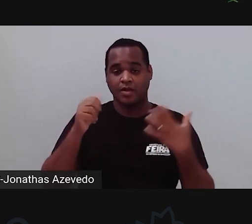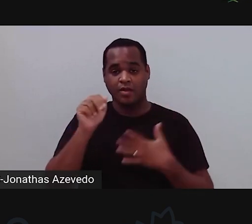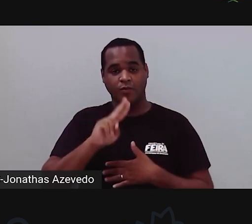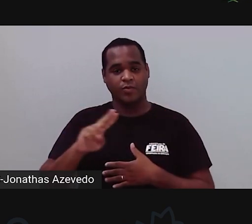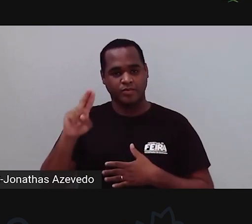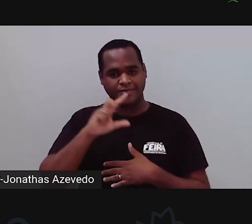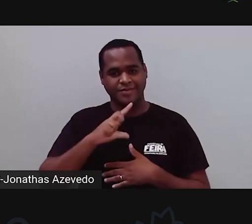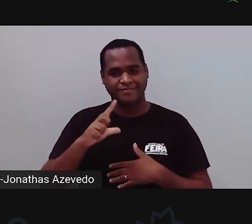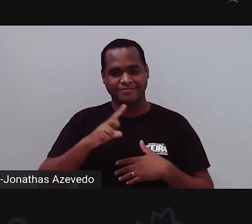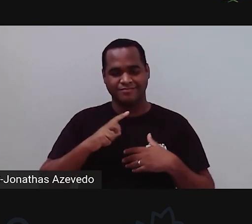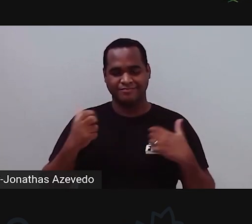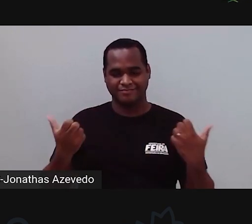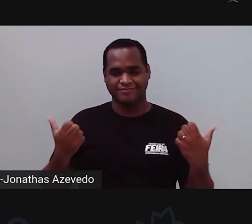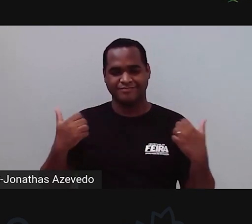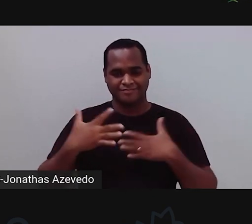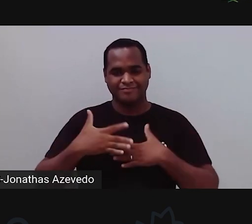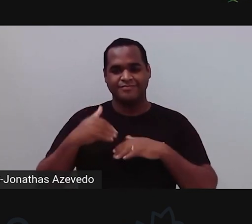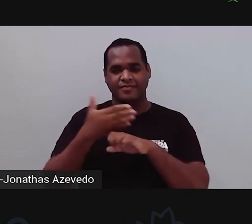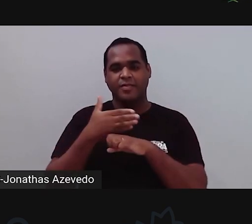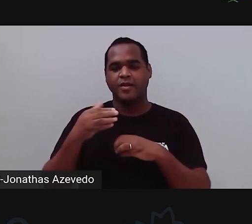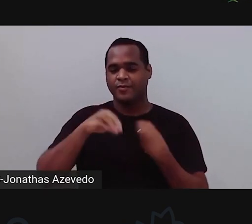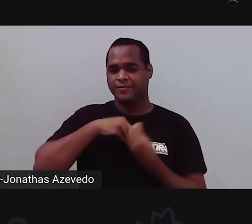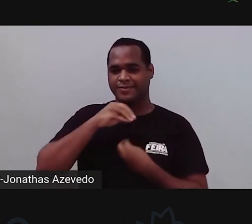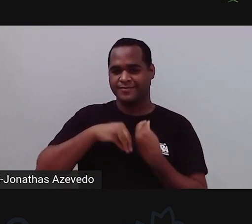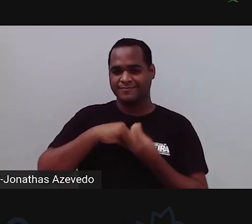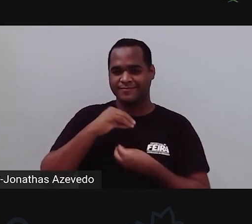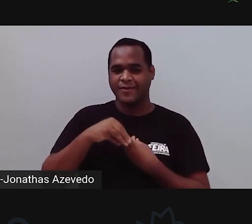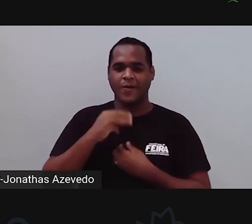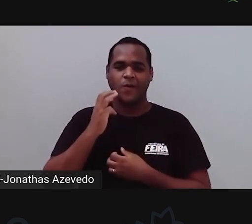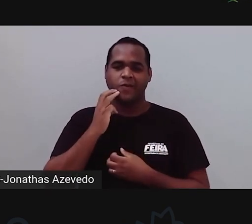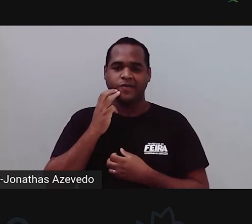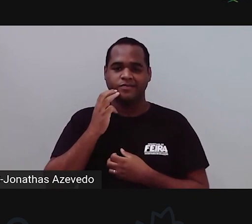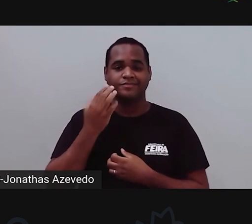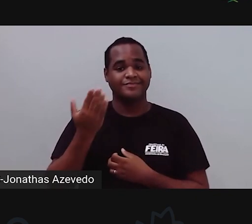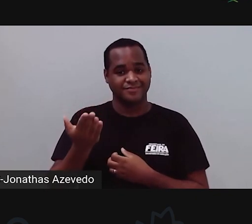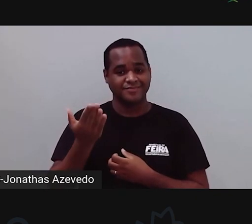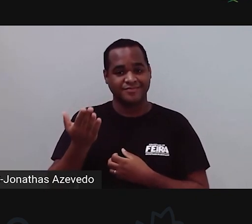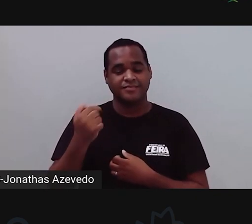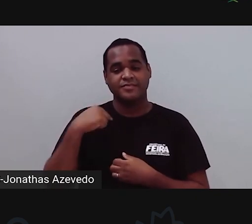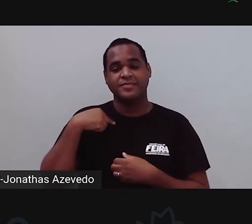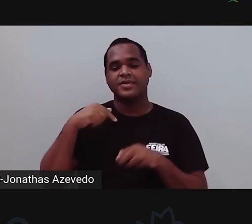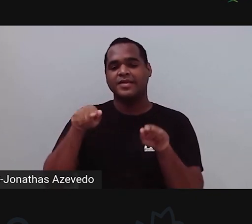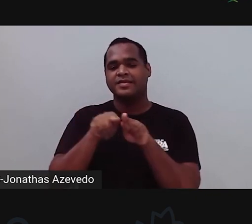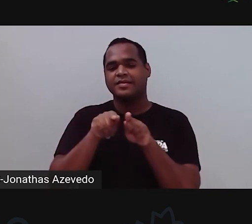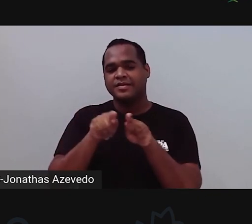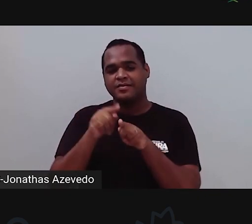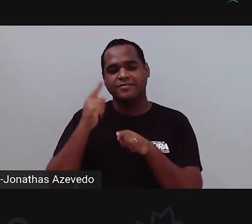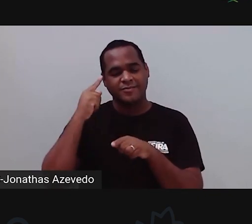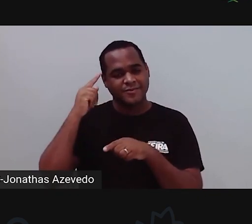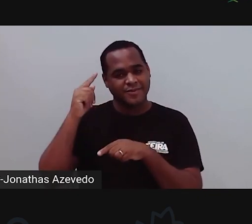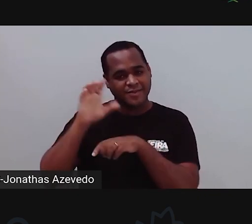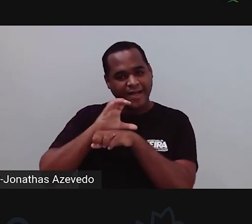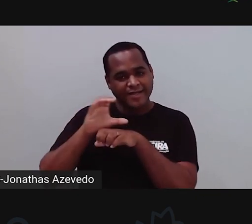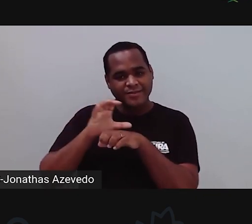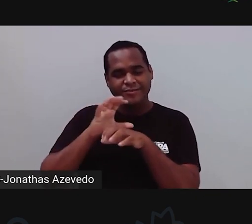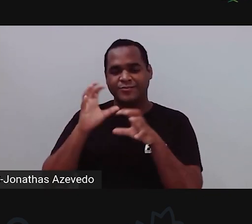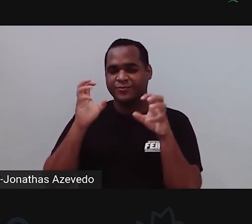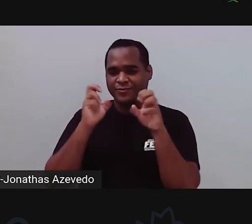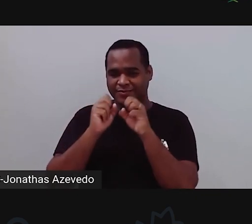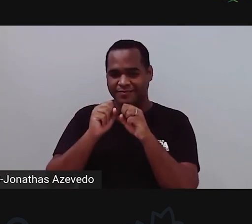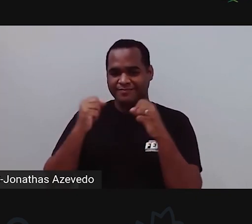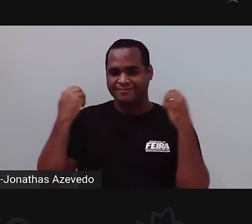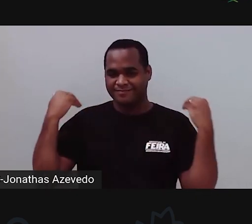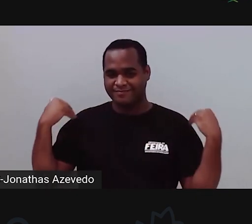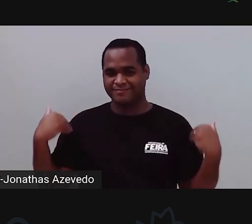jaleco branco por dentro, tenho uma blusa colorida estilo tie-dye, meus cabelos são castanho escuro, um pouco compridos abaixo do ombro,